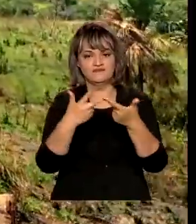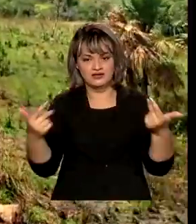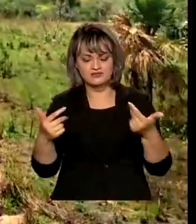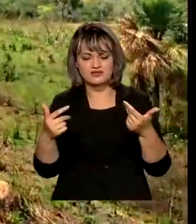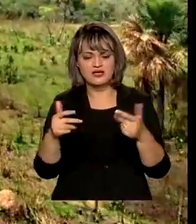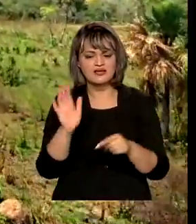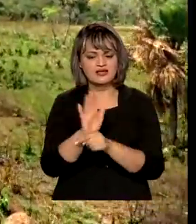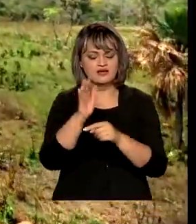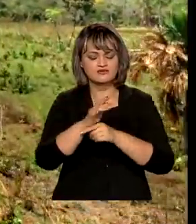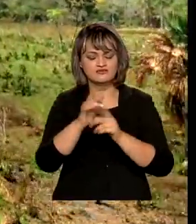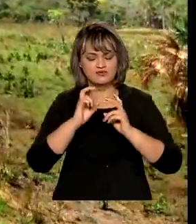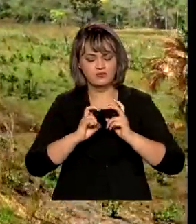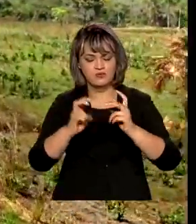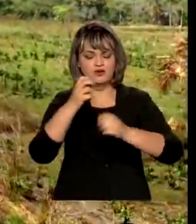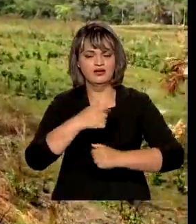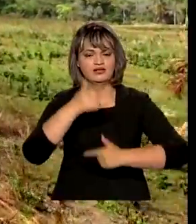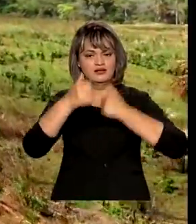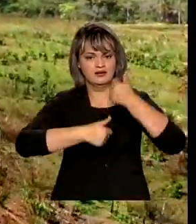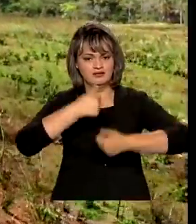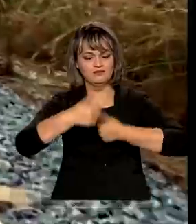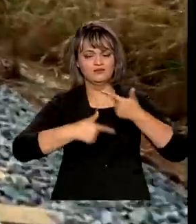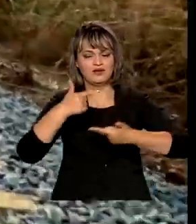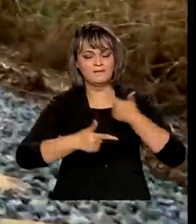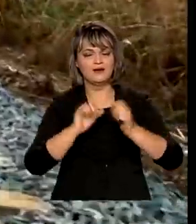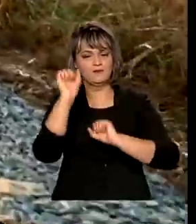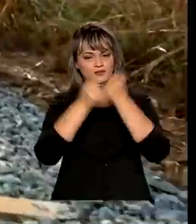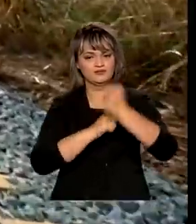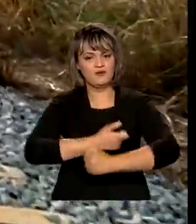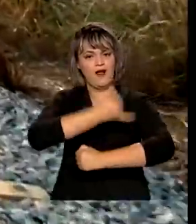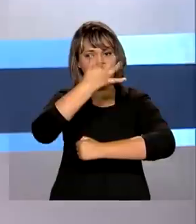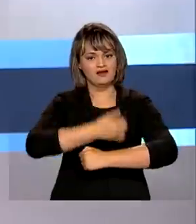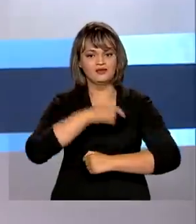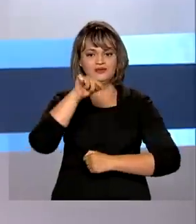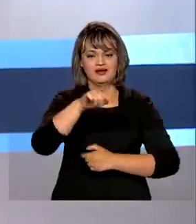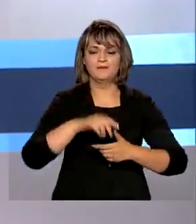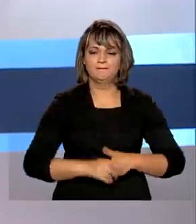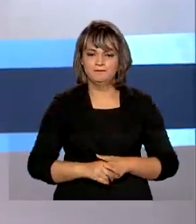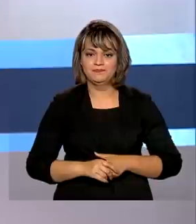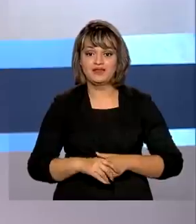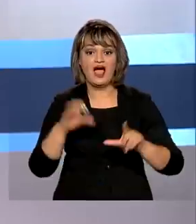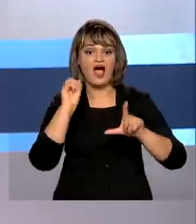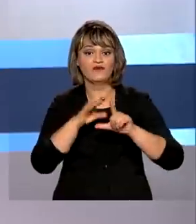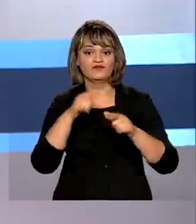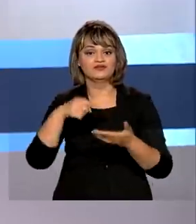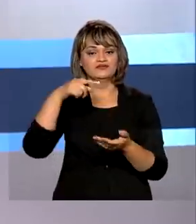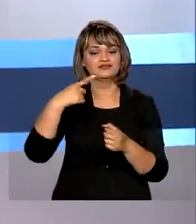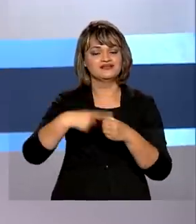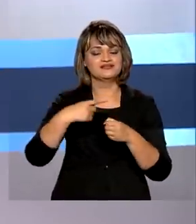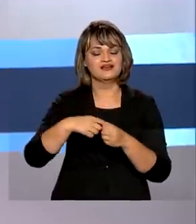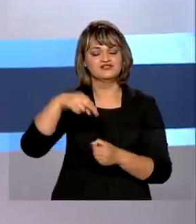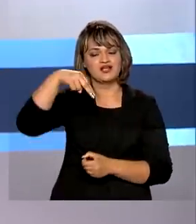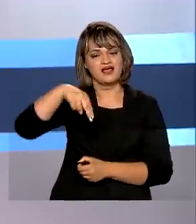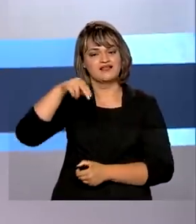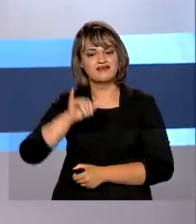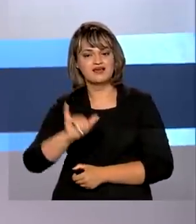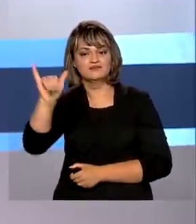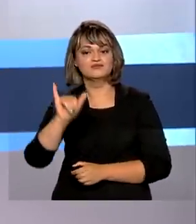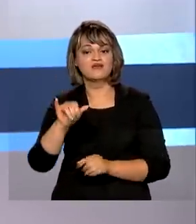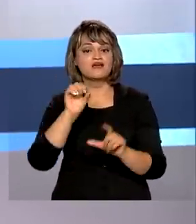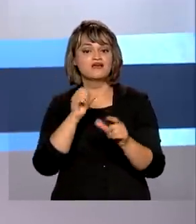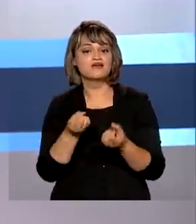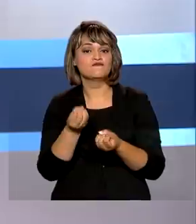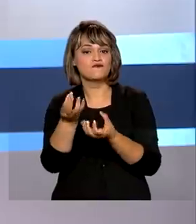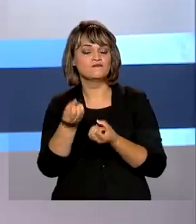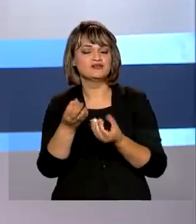que será responsável pelo escoamento da produção agrícola da região. E ao vivo de Nova Iorque e nos Estados Unidos, as informações